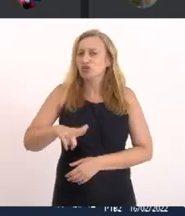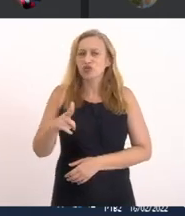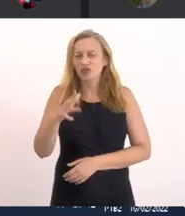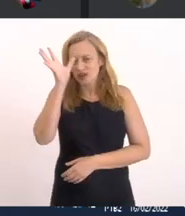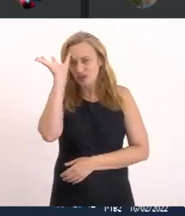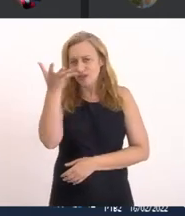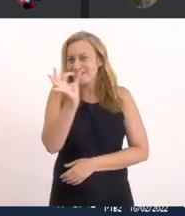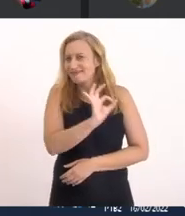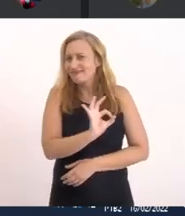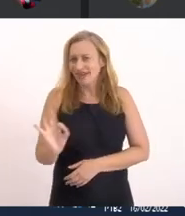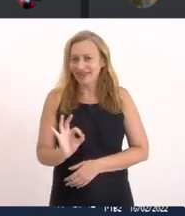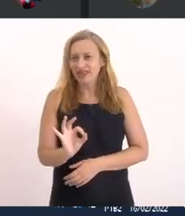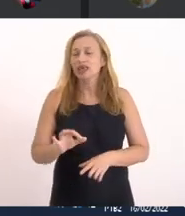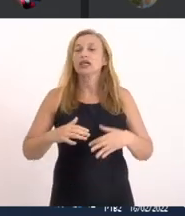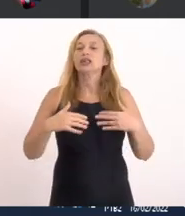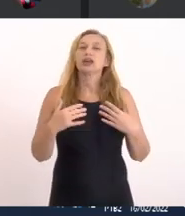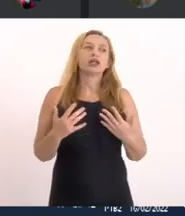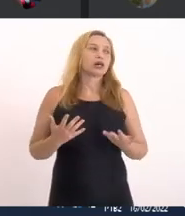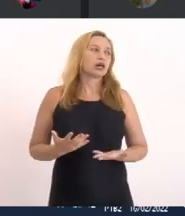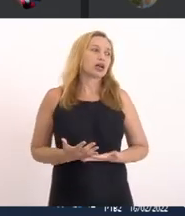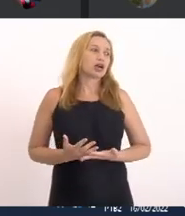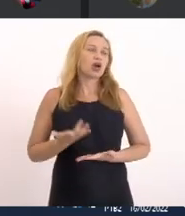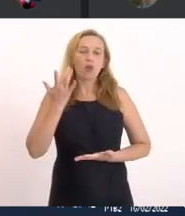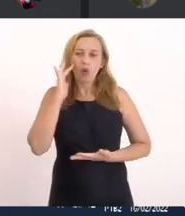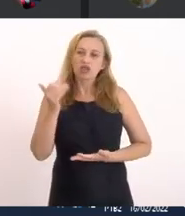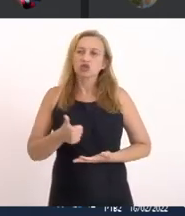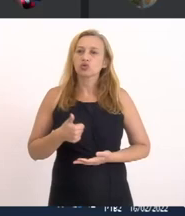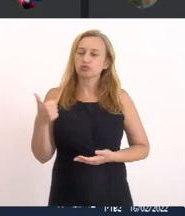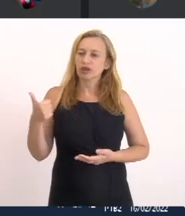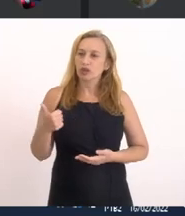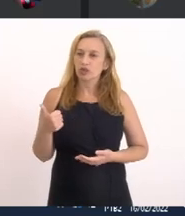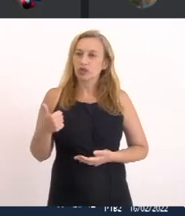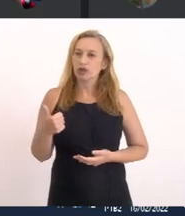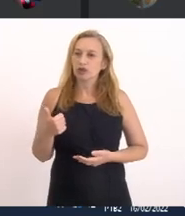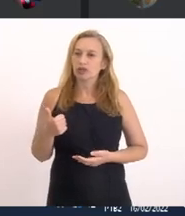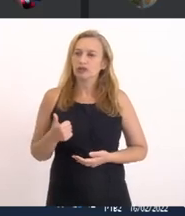Eu acho Que o melhor Seria